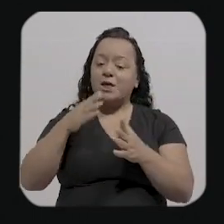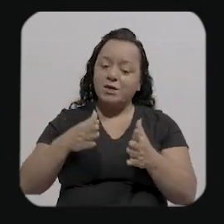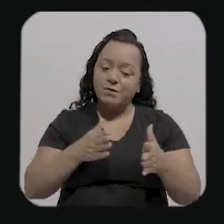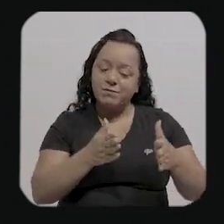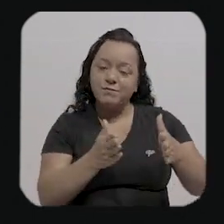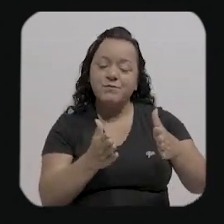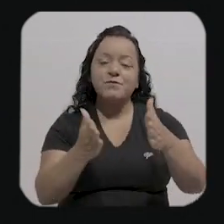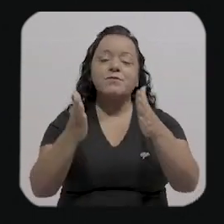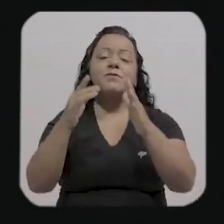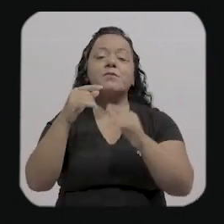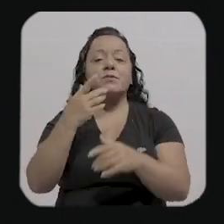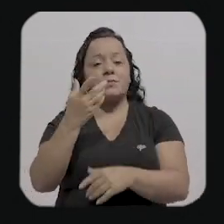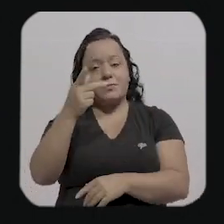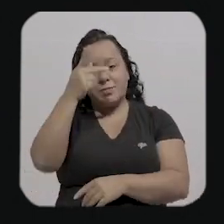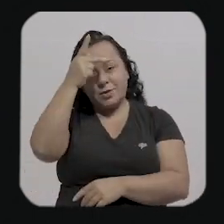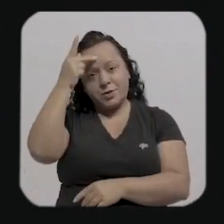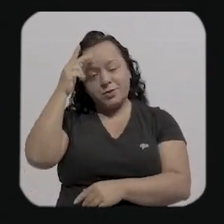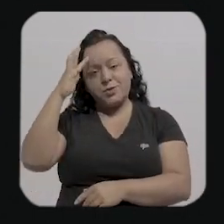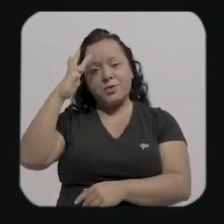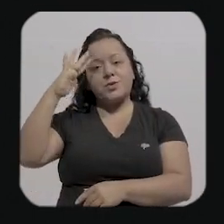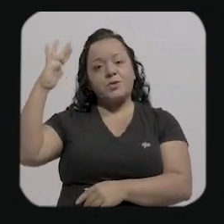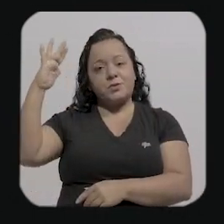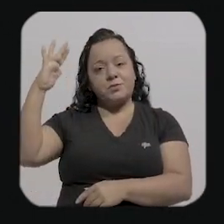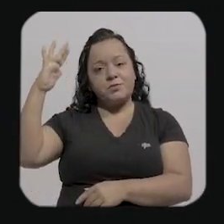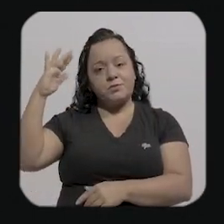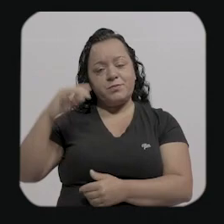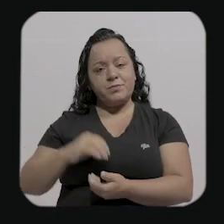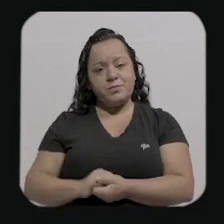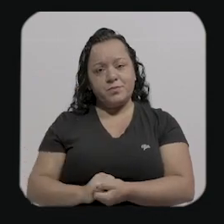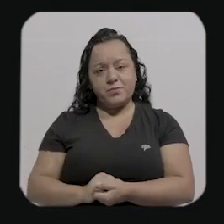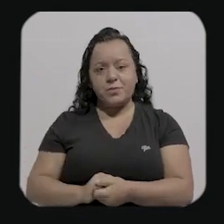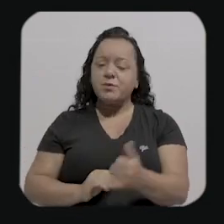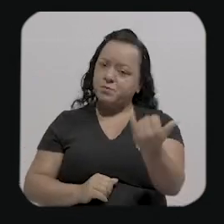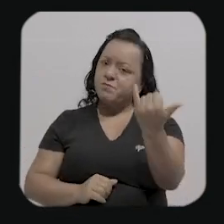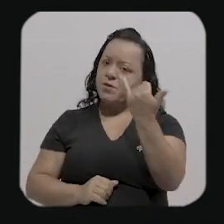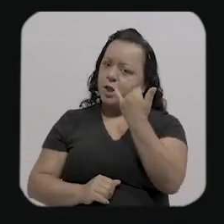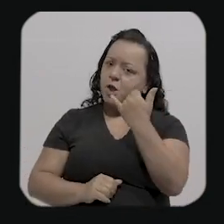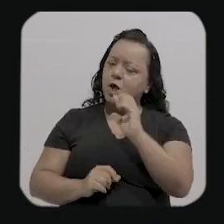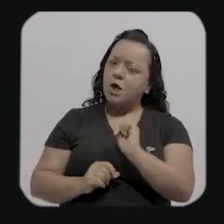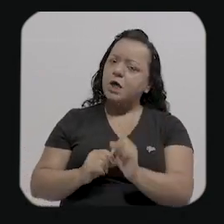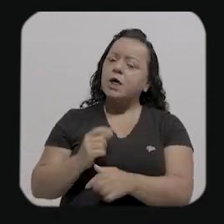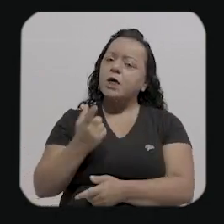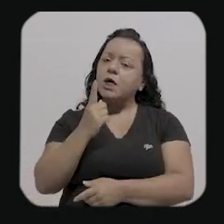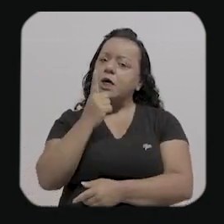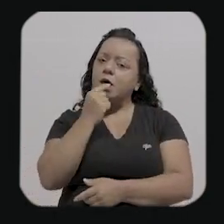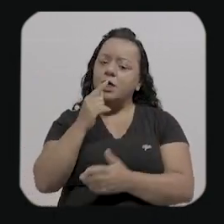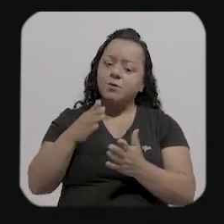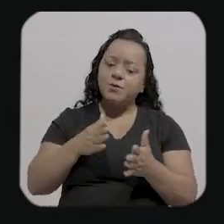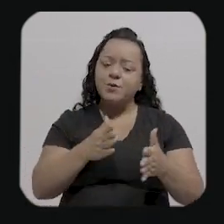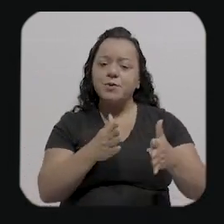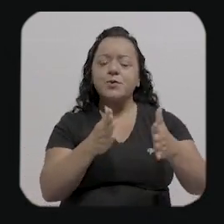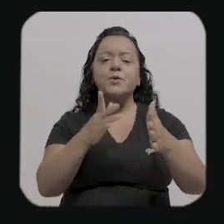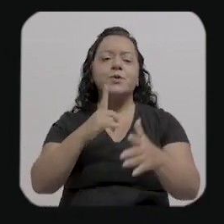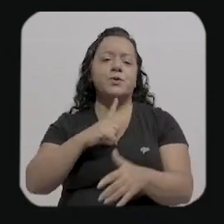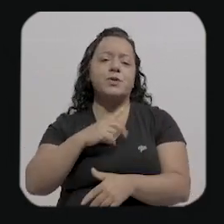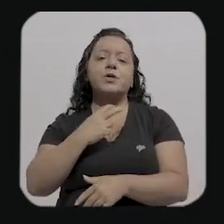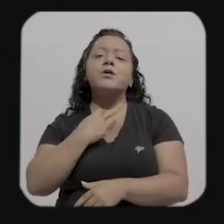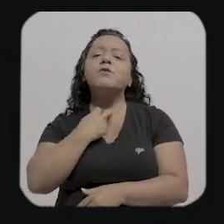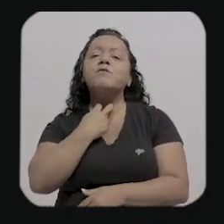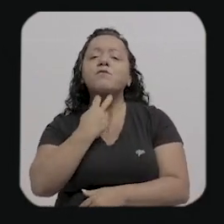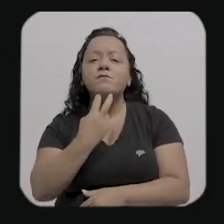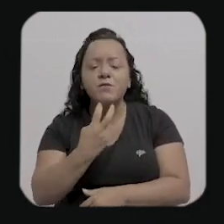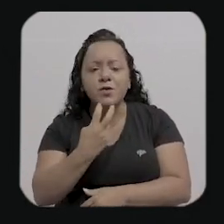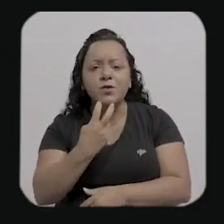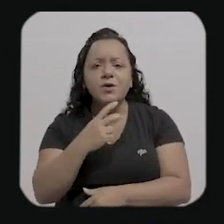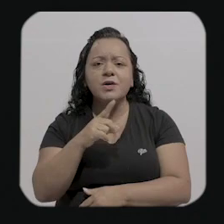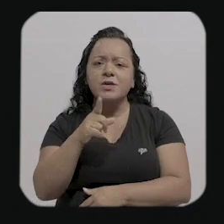ele fala com você eu sinto também que ele fala comigo eu queria te ouvir na poesia tem